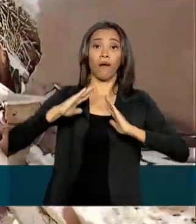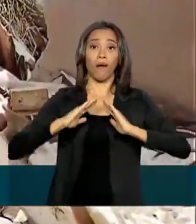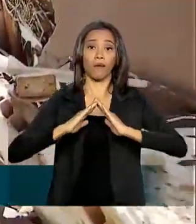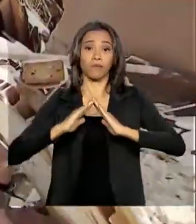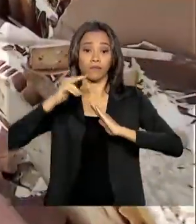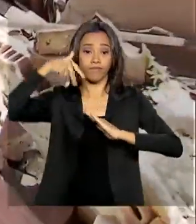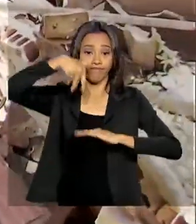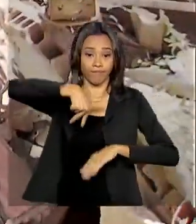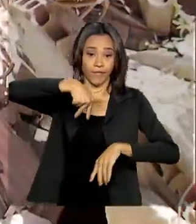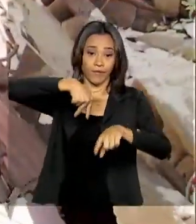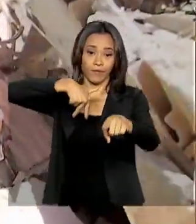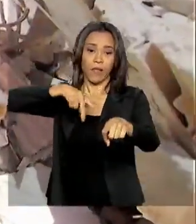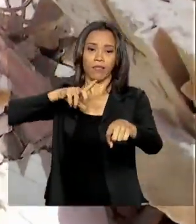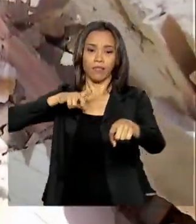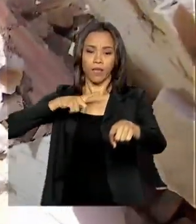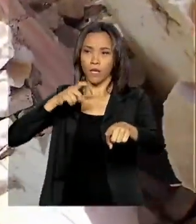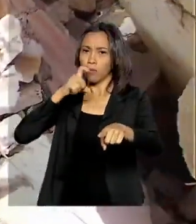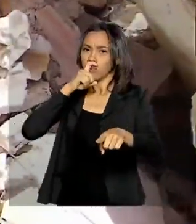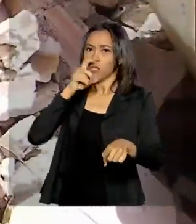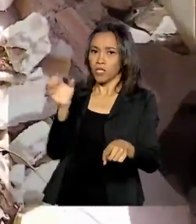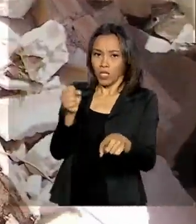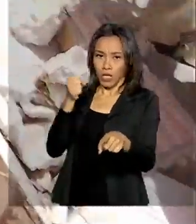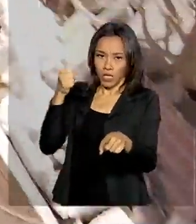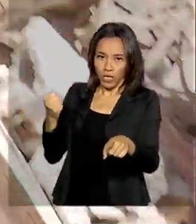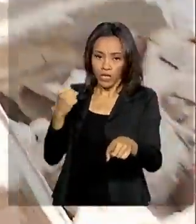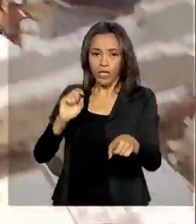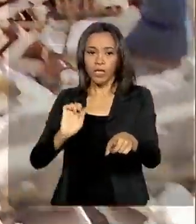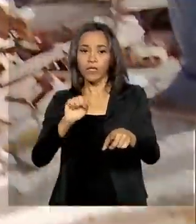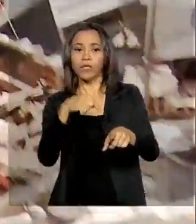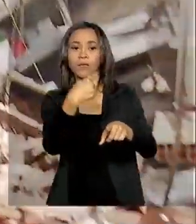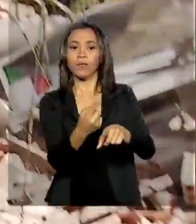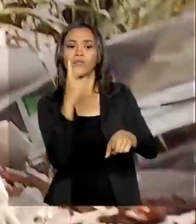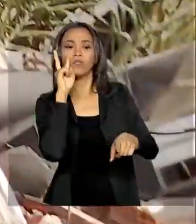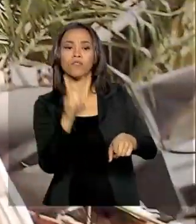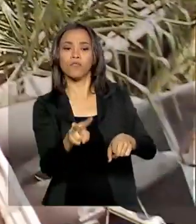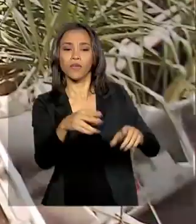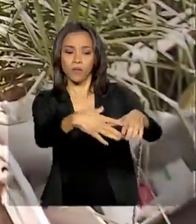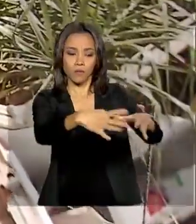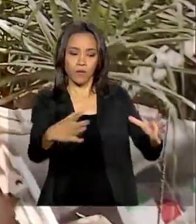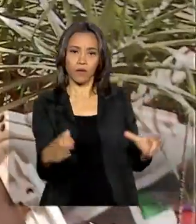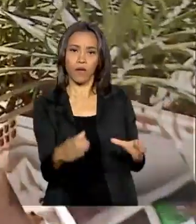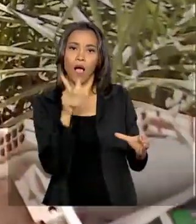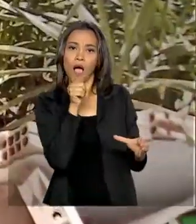A gente observa que aqui tem uma geladeira, mais adiante uma caixa d'água.